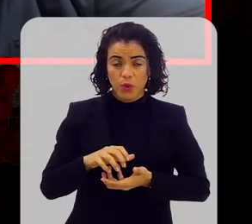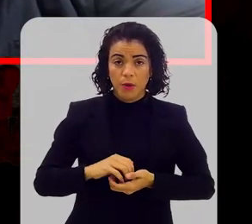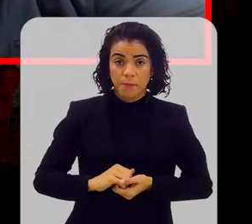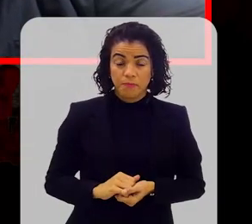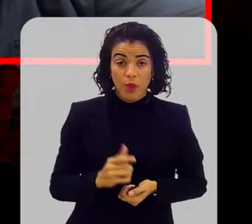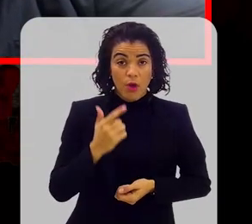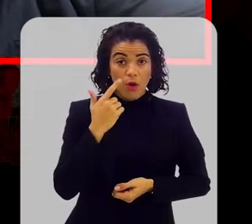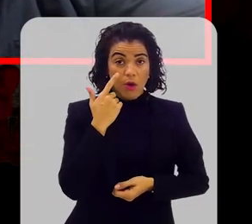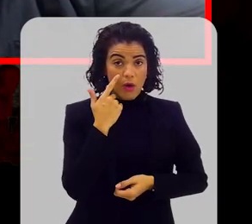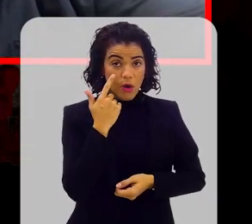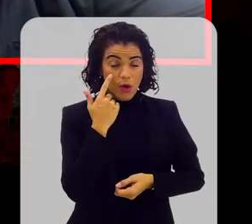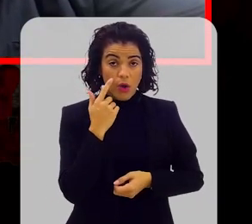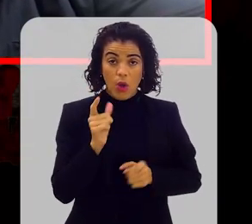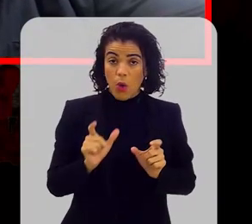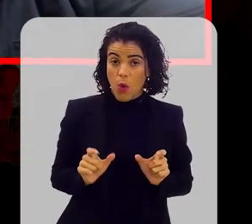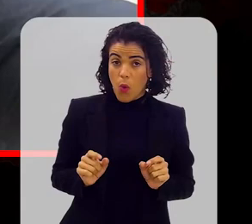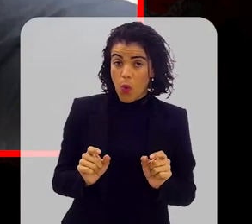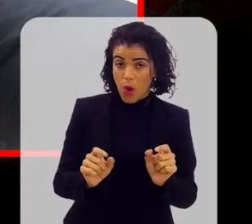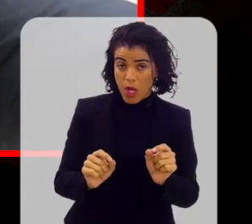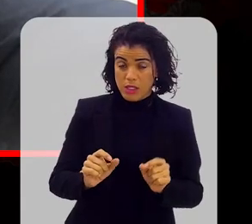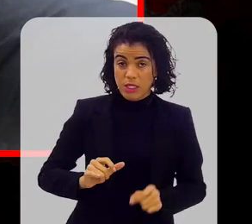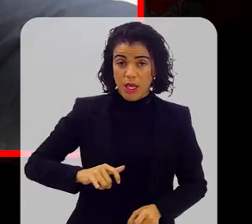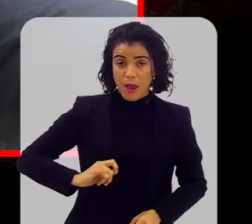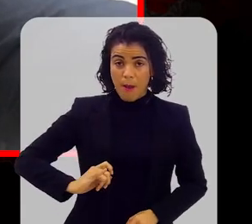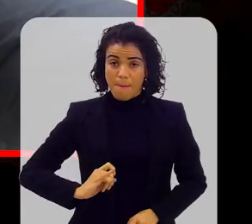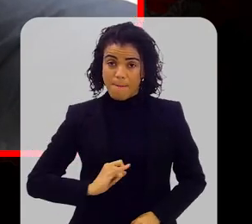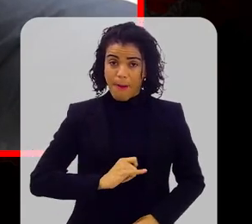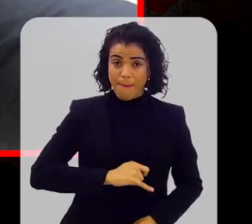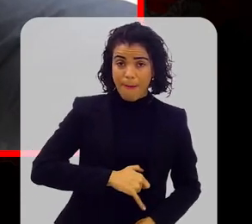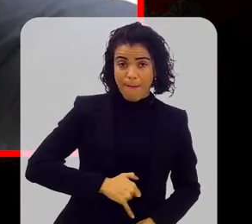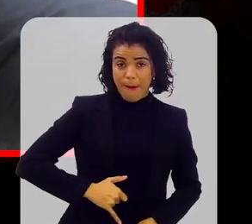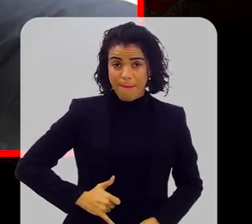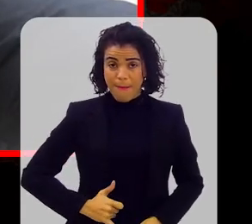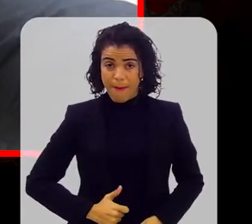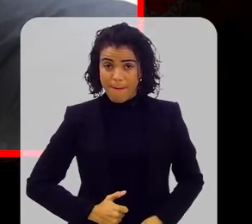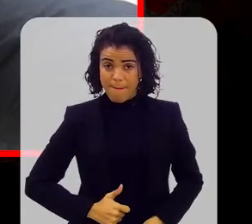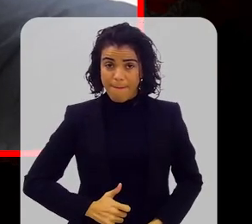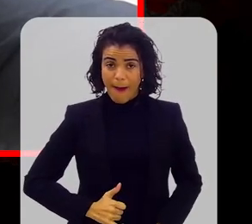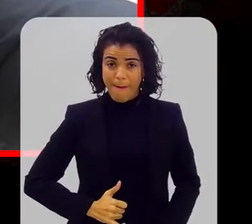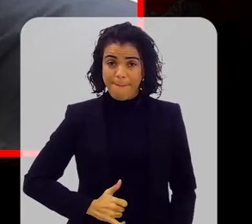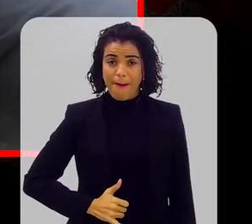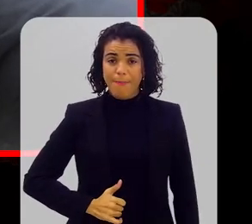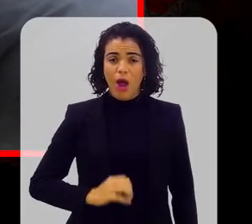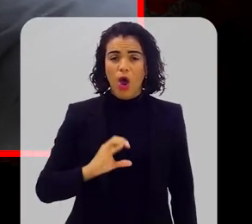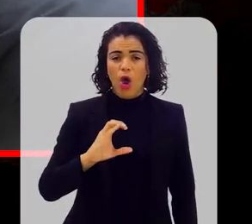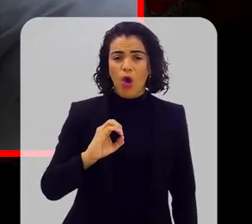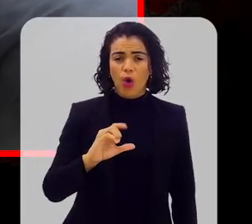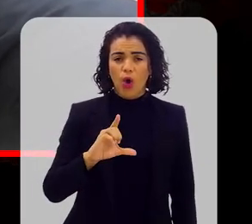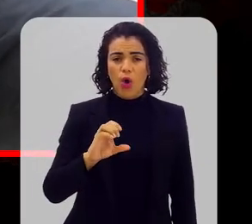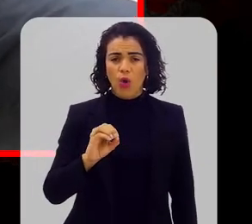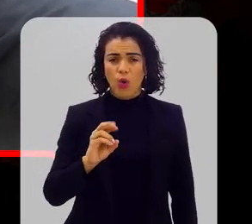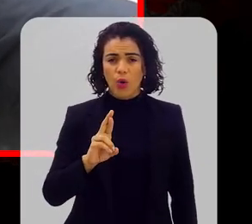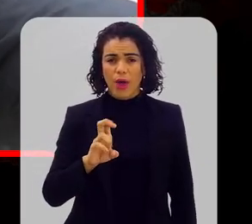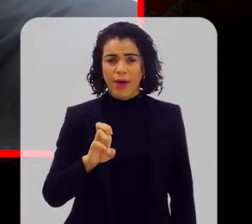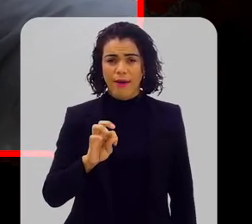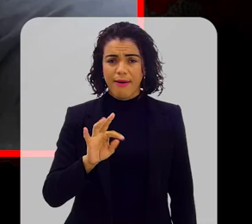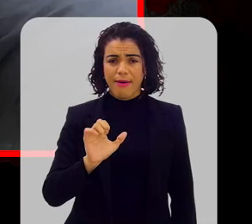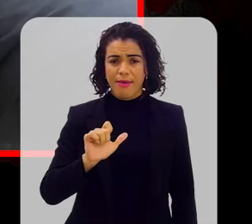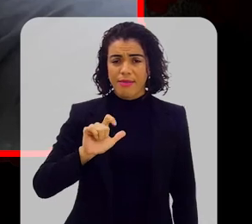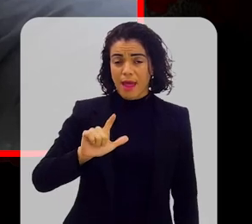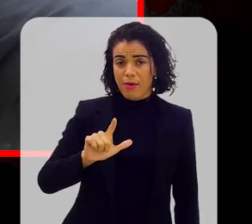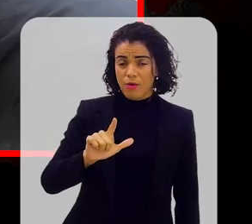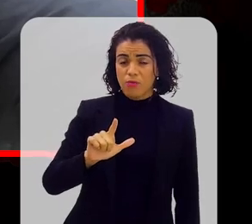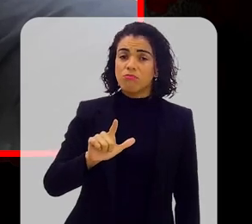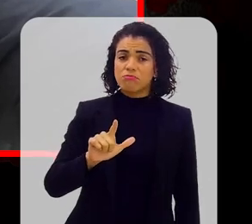Olha, o câncer pono-retal, quando você falou do diagnóstico da adenocarcinoma, né?